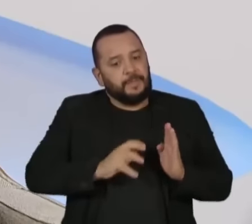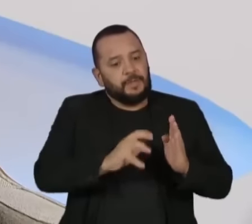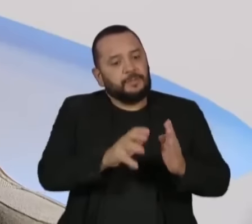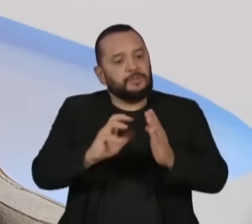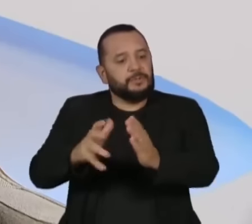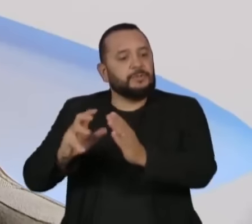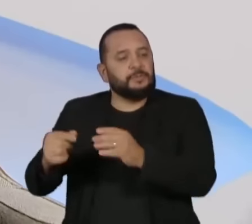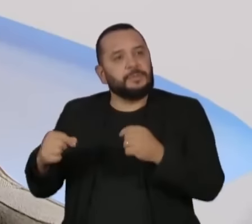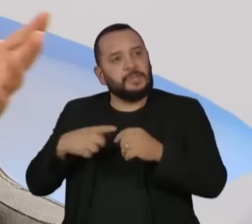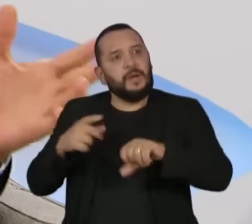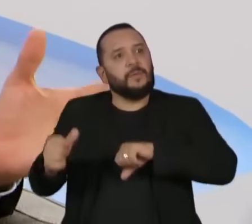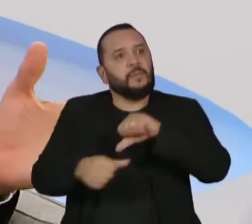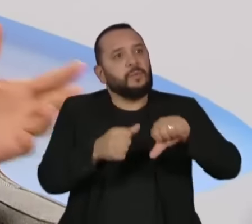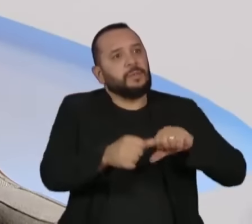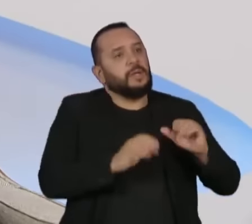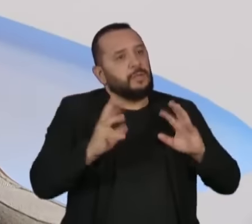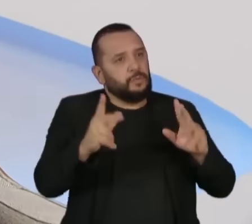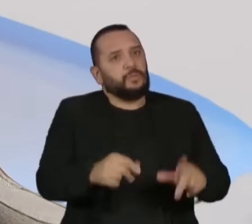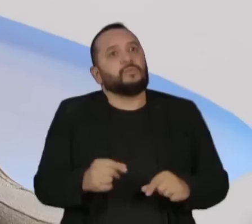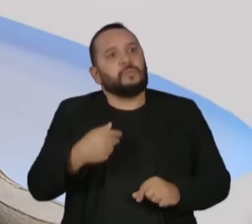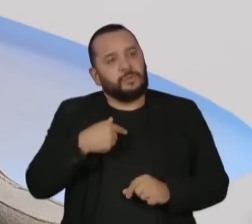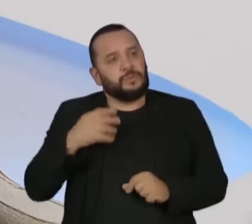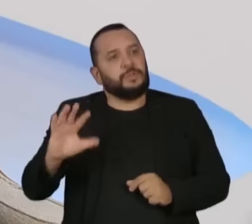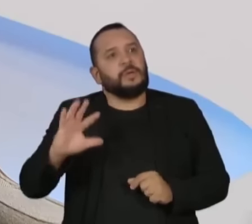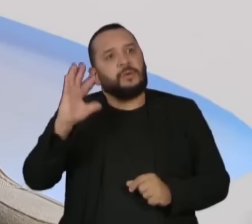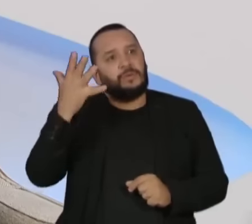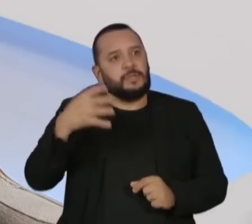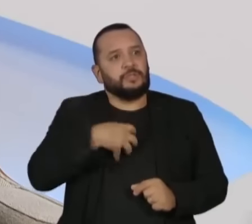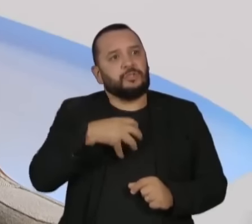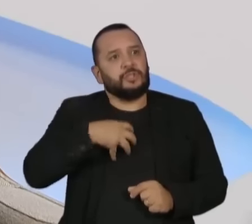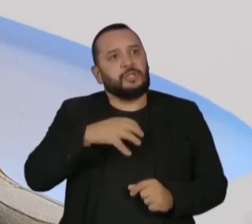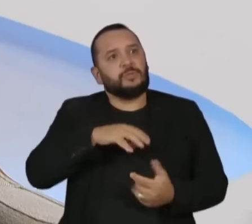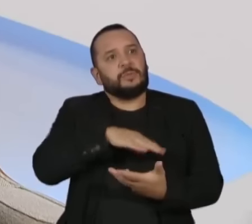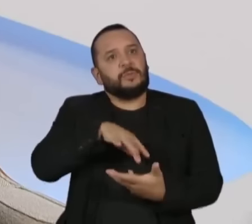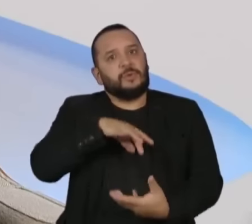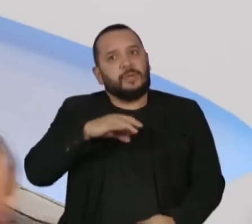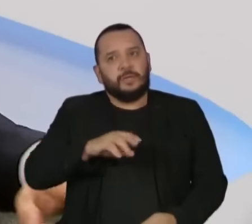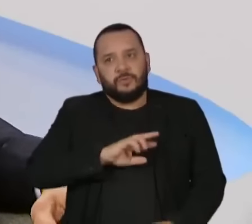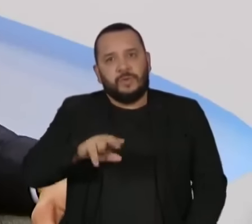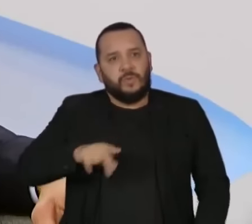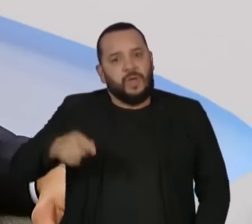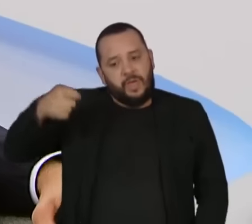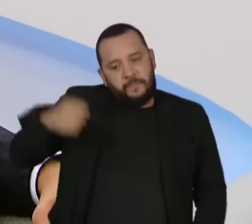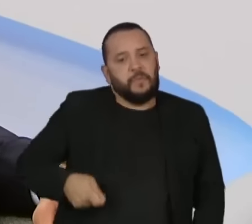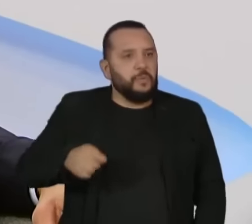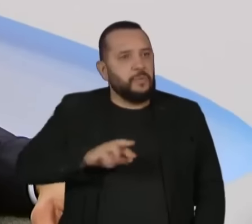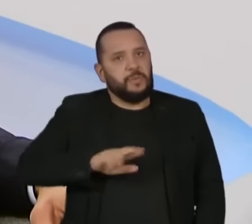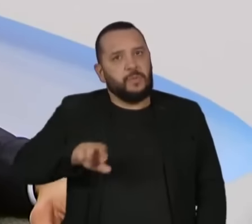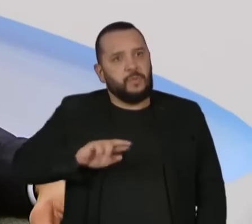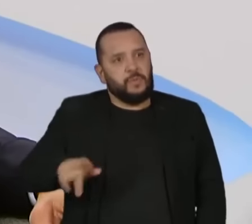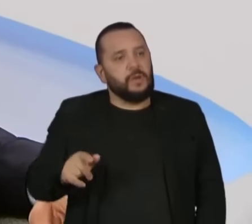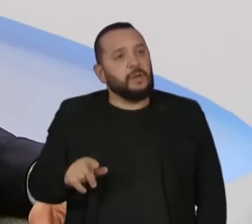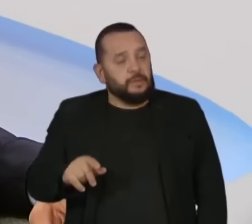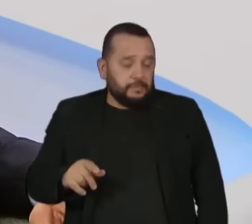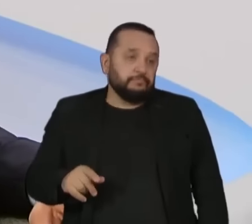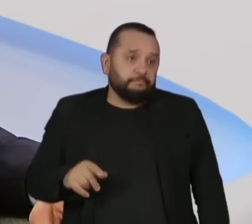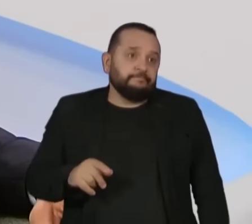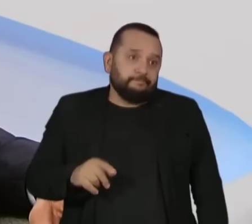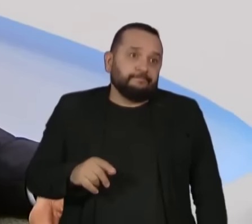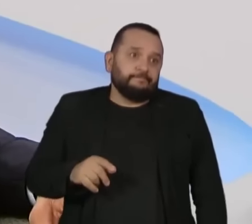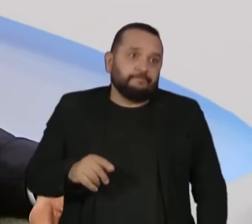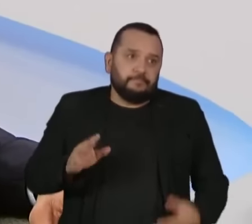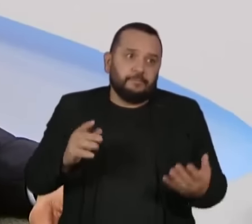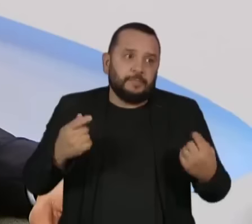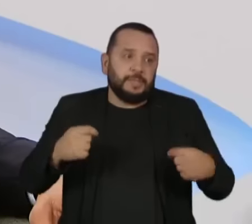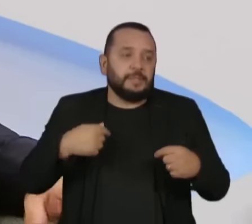reestruturação, que tudo isso se daria num campo democrático, não se daria num campo extremista, que era um ávido por gestão, por